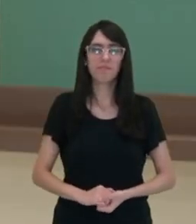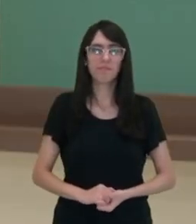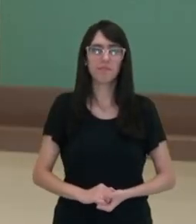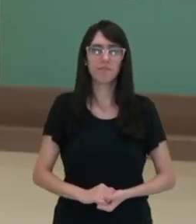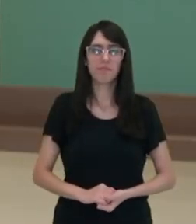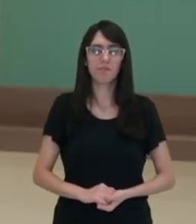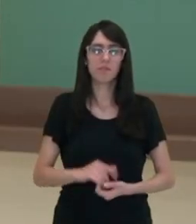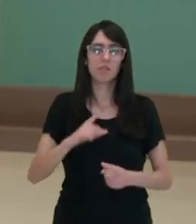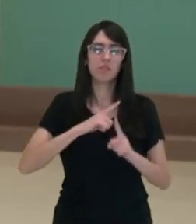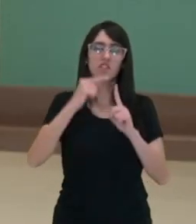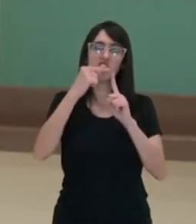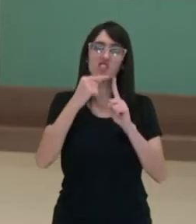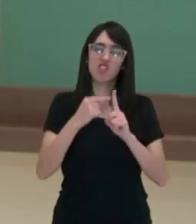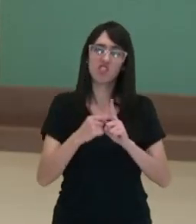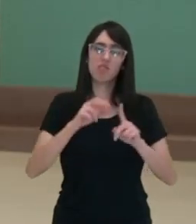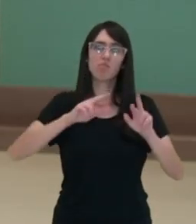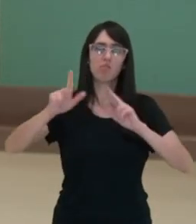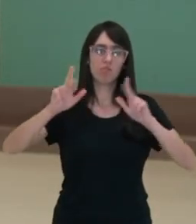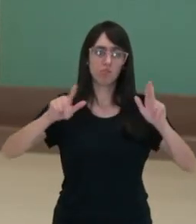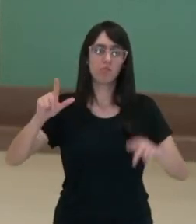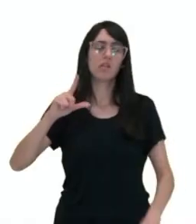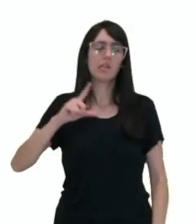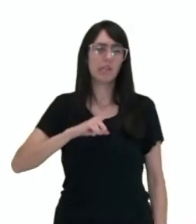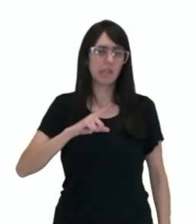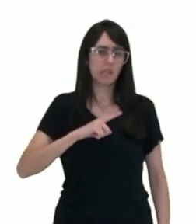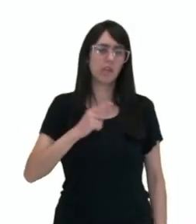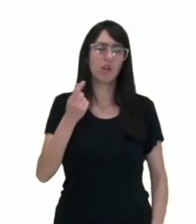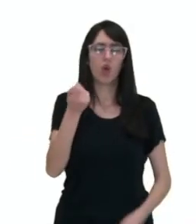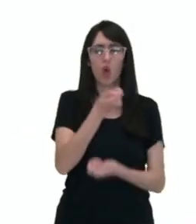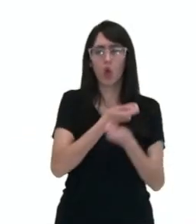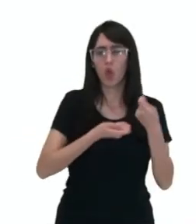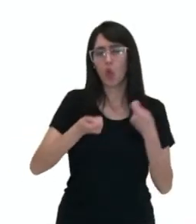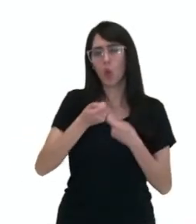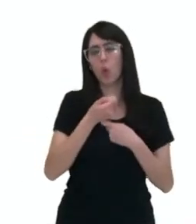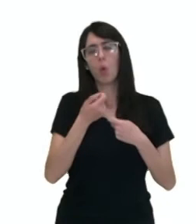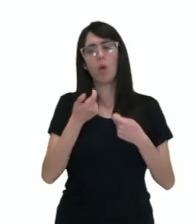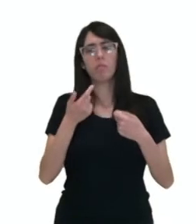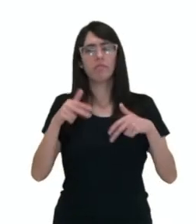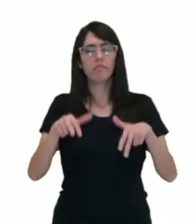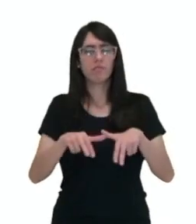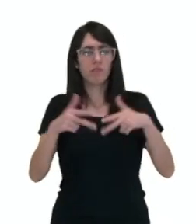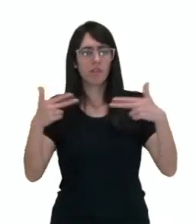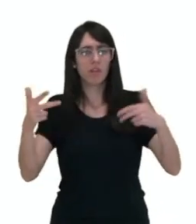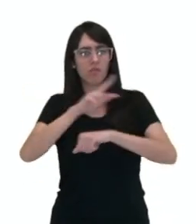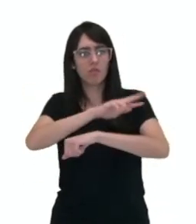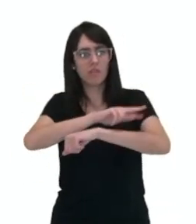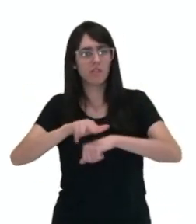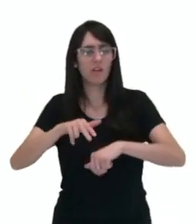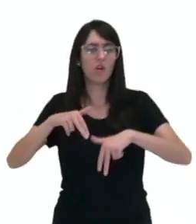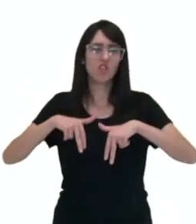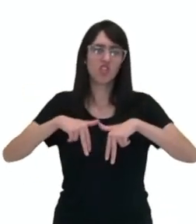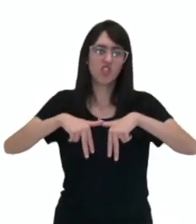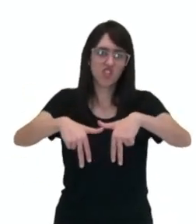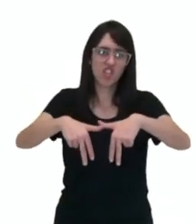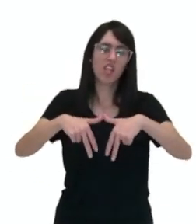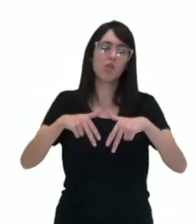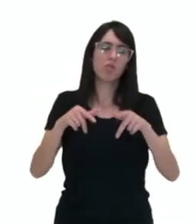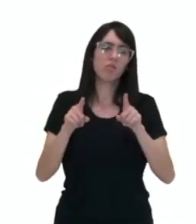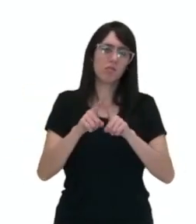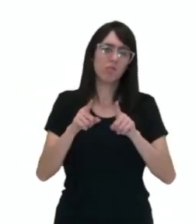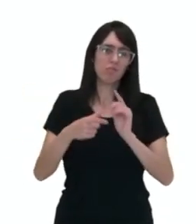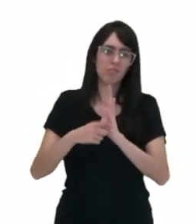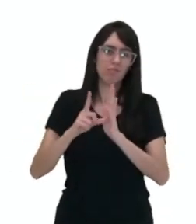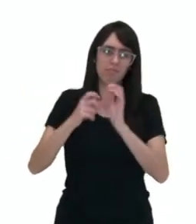Então temos tipos de desigualdades diversas, econômicas, étnico-raciais, as de gênero, como comentamos,